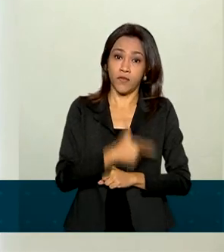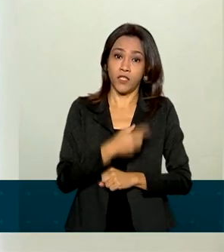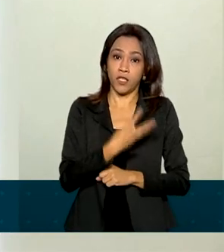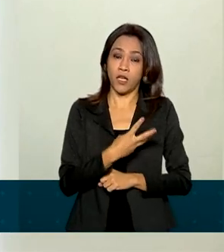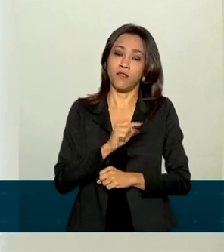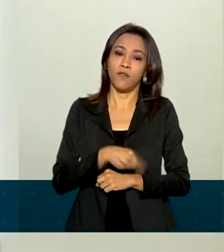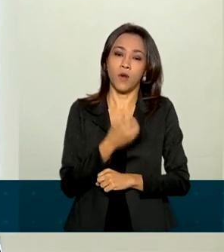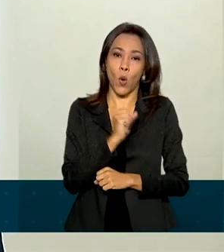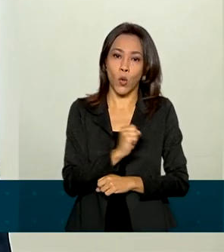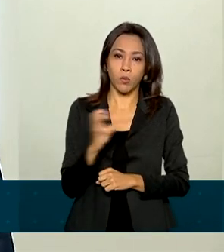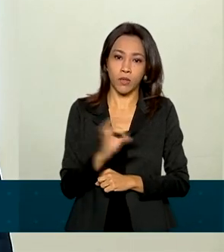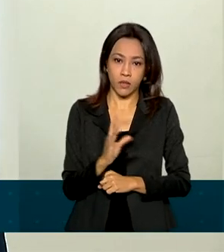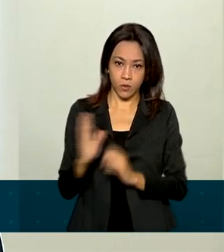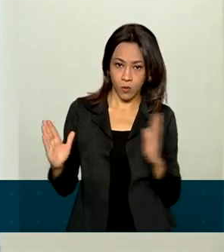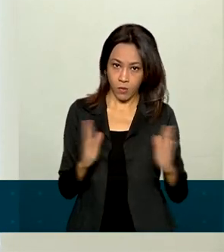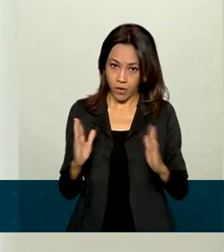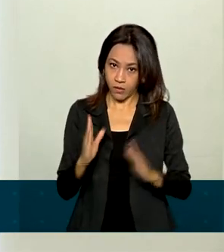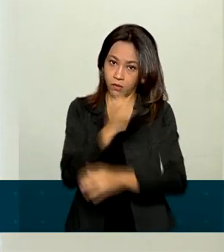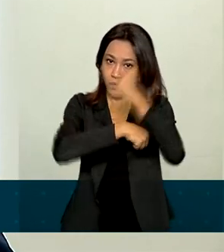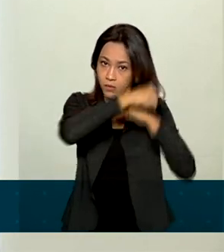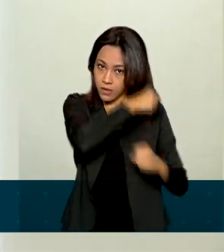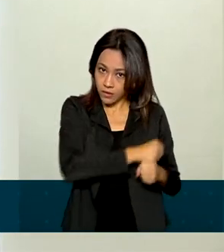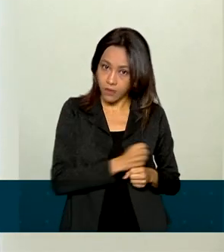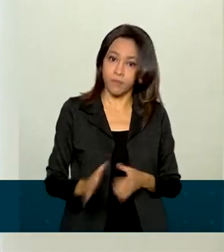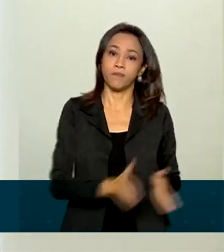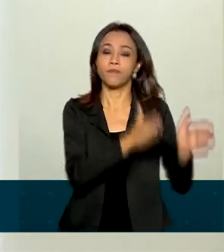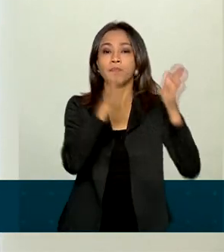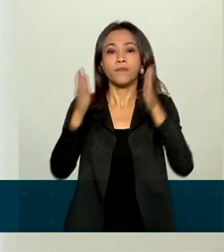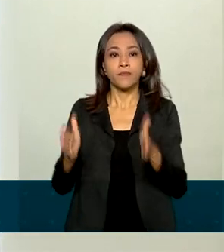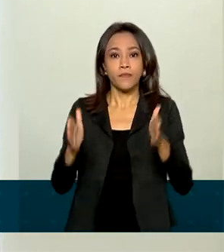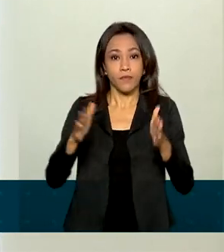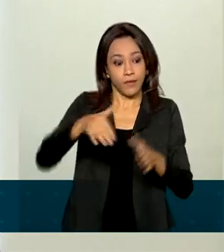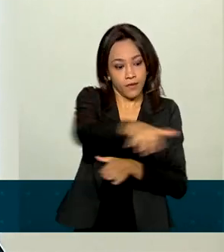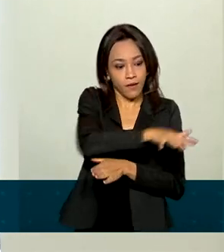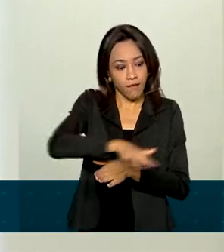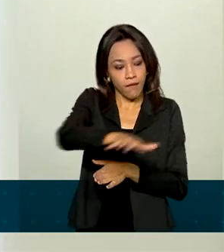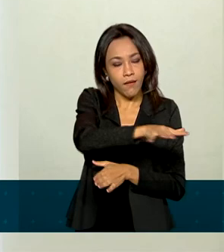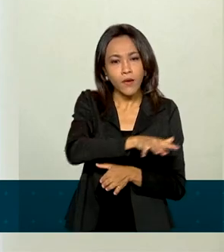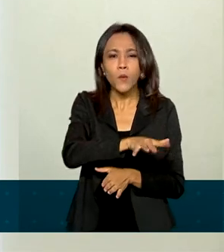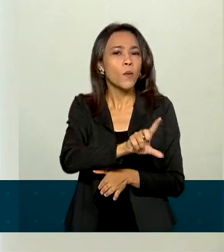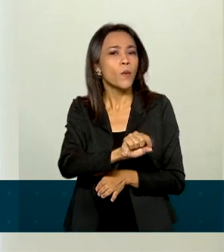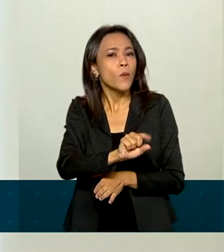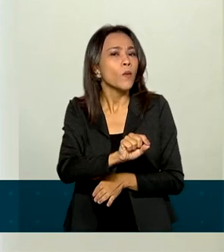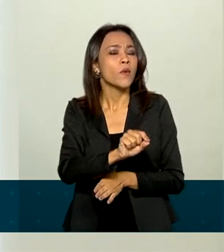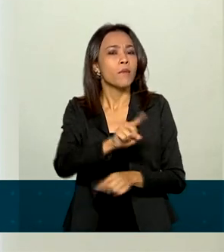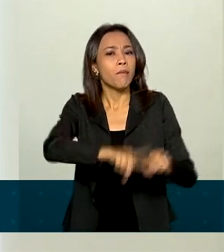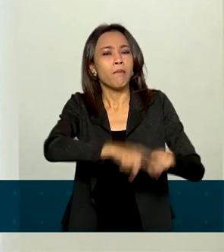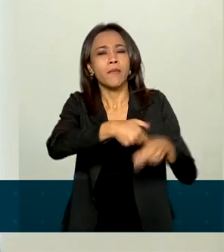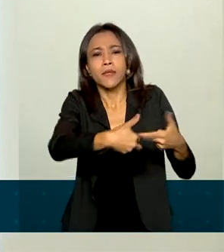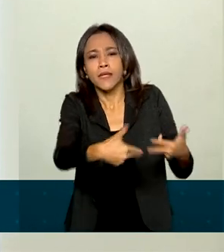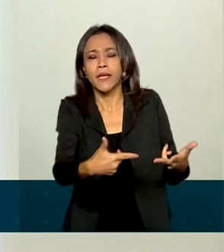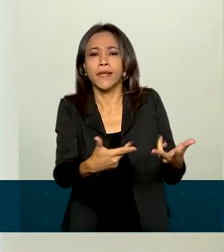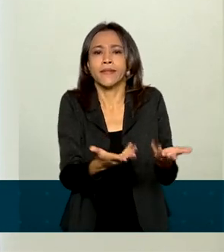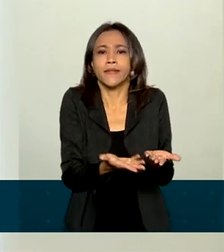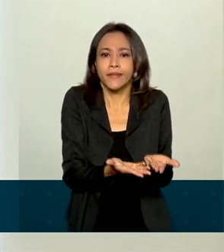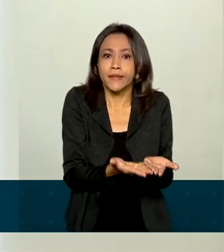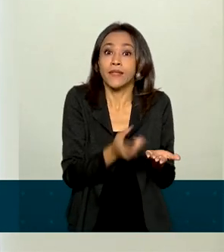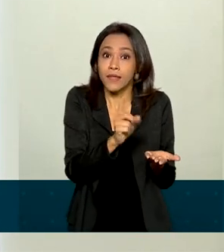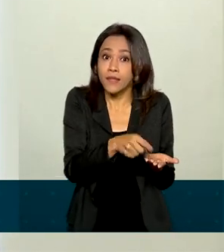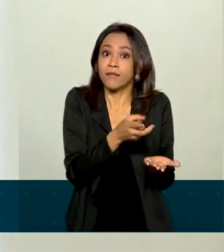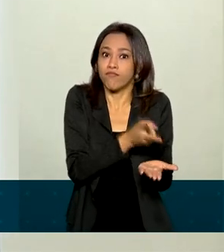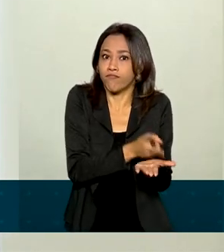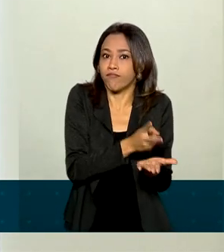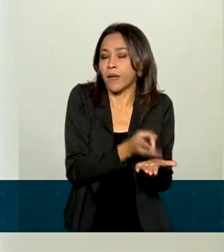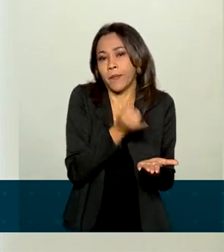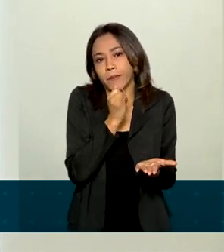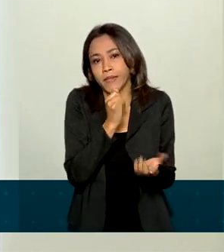em relação ao mesmo período do ano passado. Entre os destaques do setor são aqueles produtos que nós chamamos de produtos duráveis,